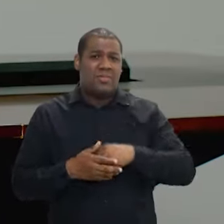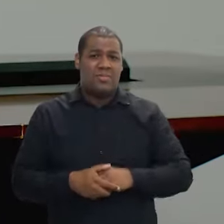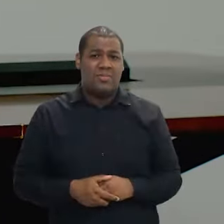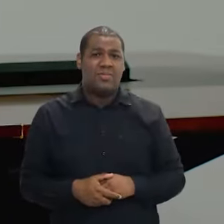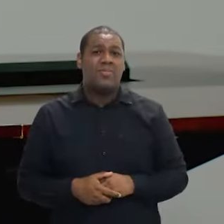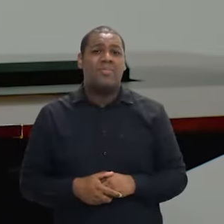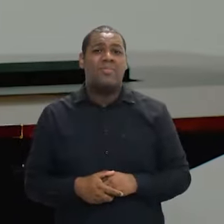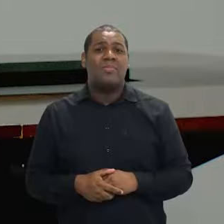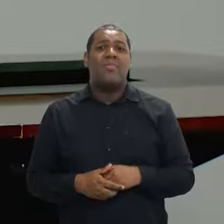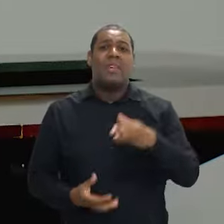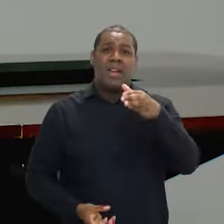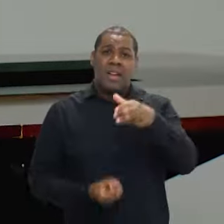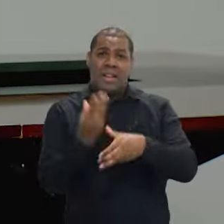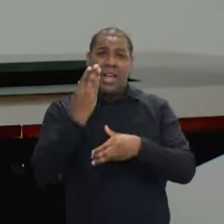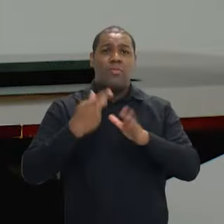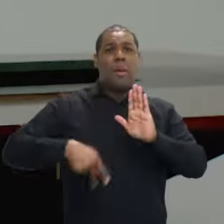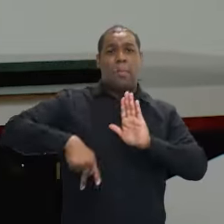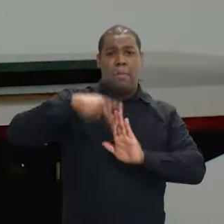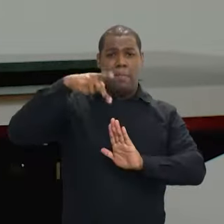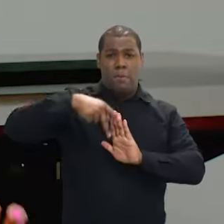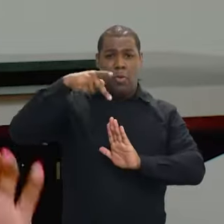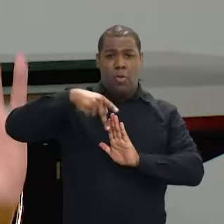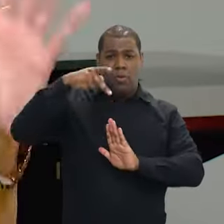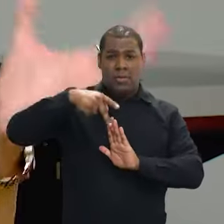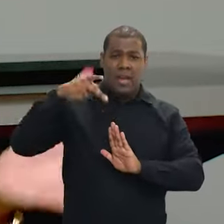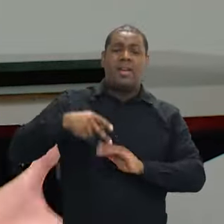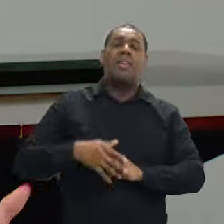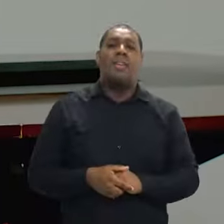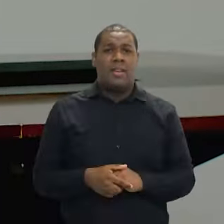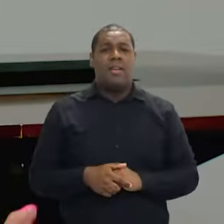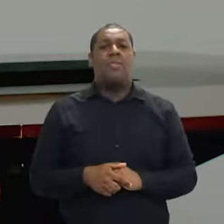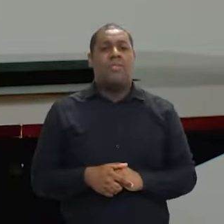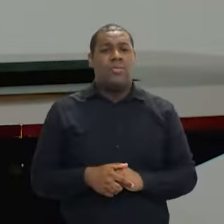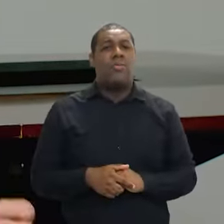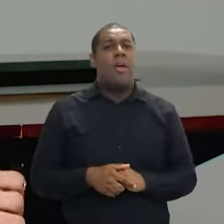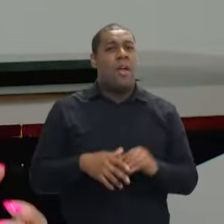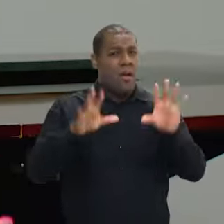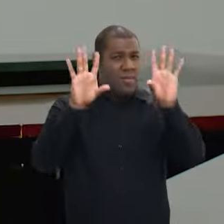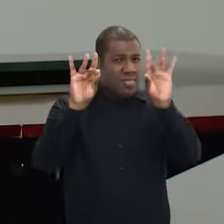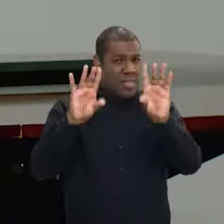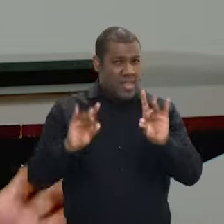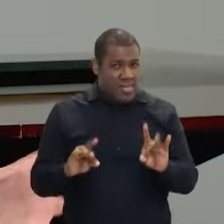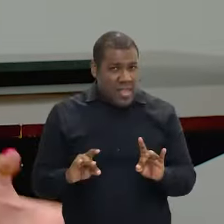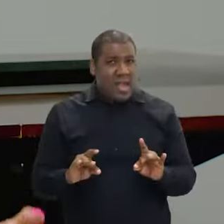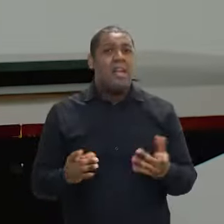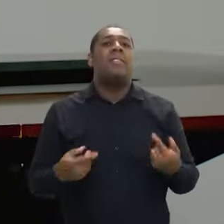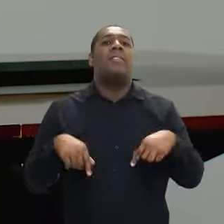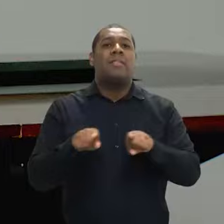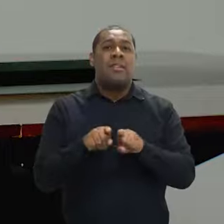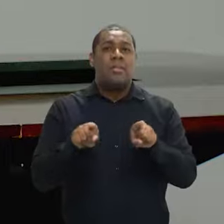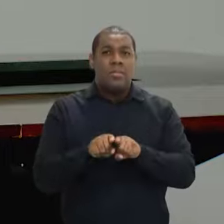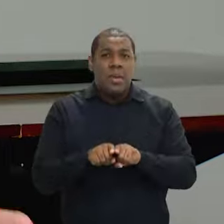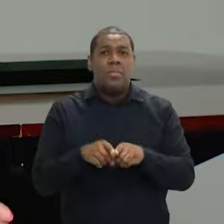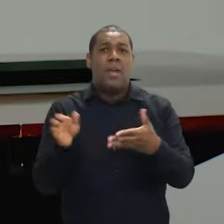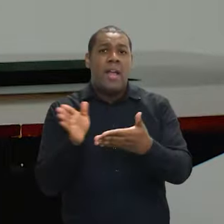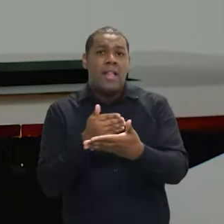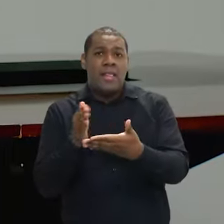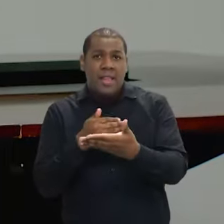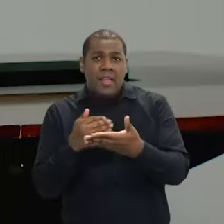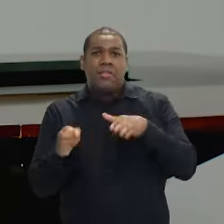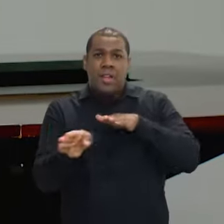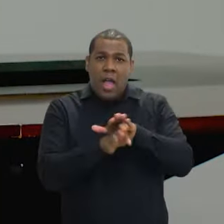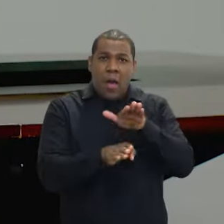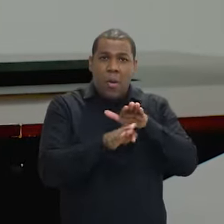com o lançamento de uma portaria que delineia o programa e também de um guia orientador para estados e